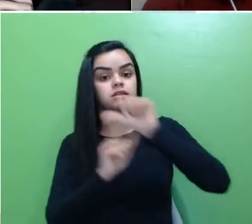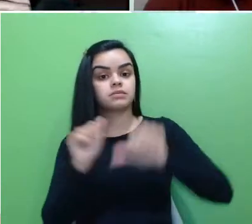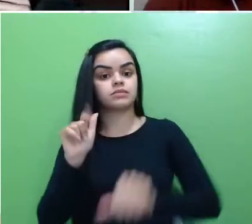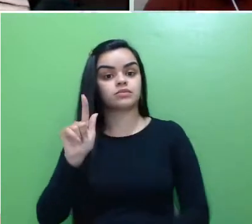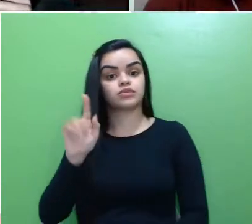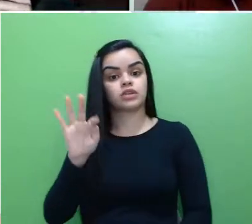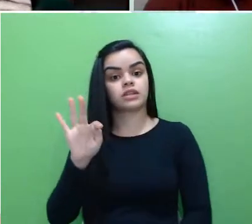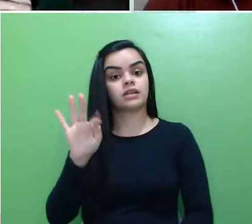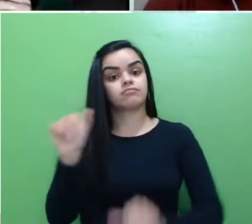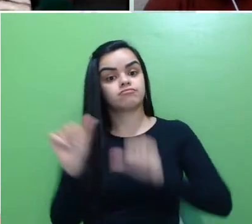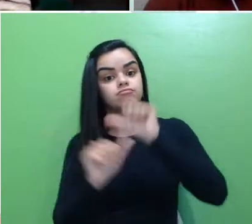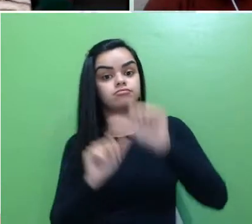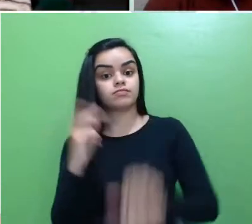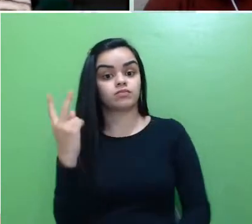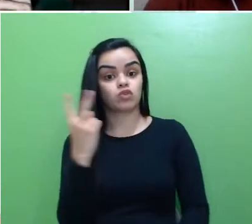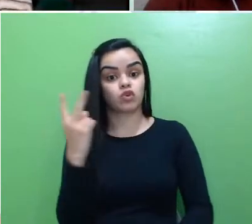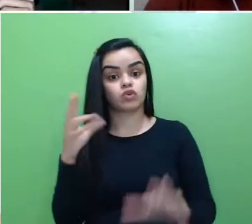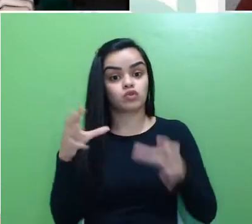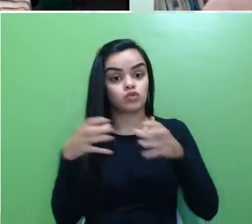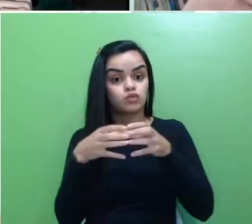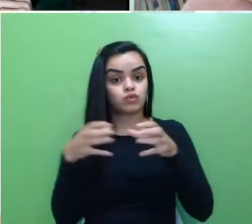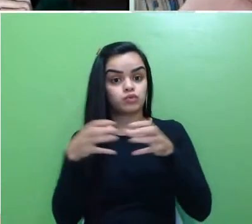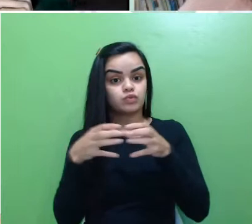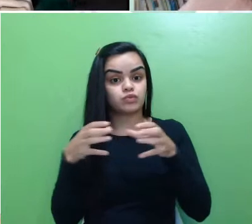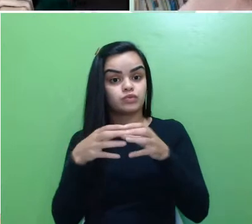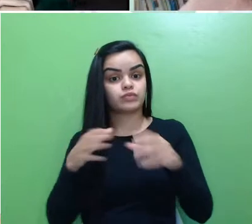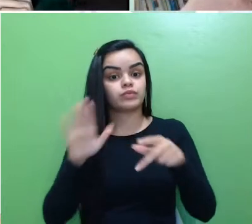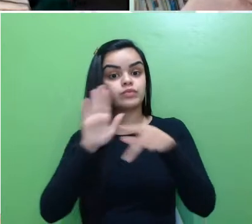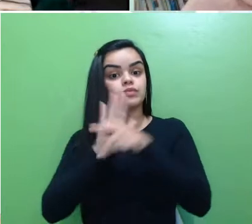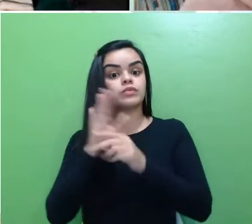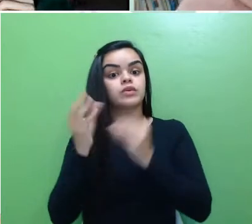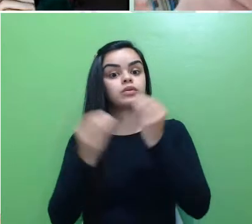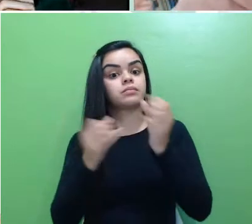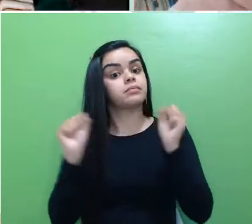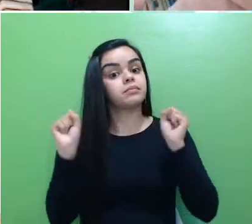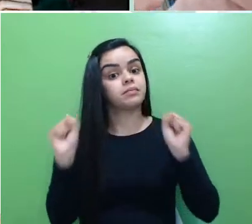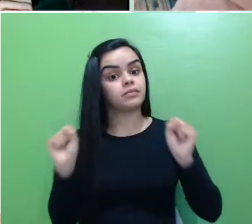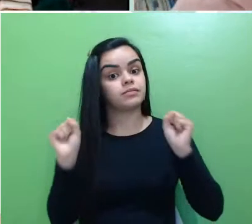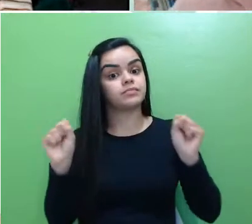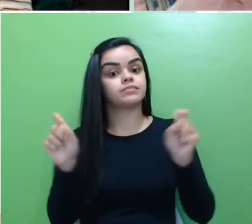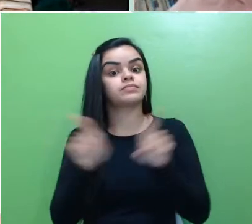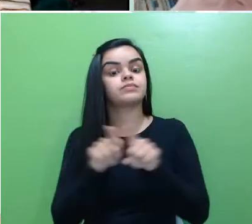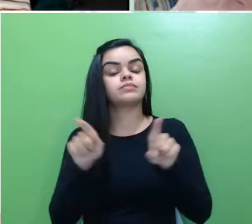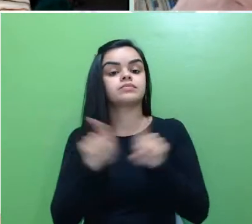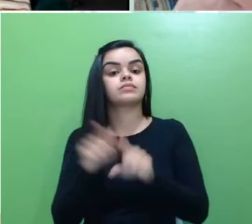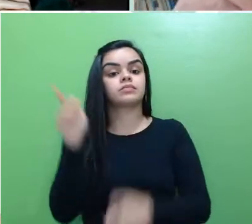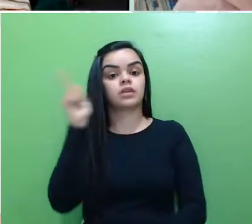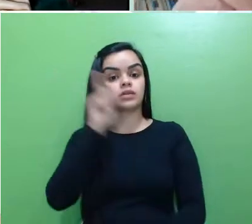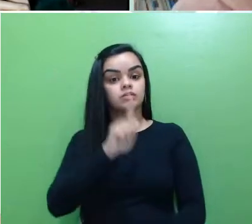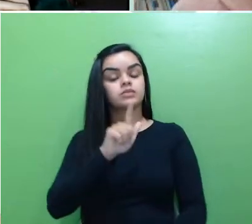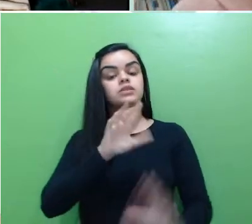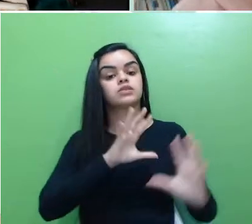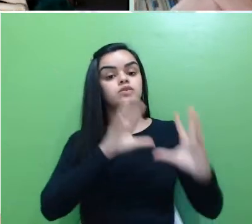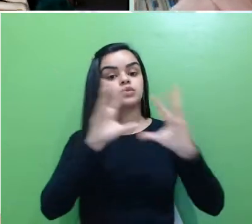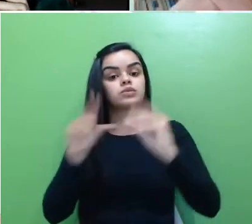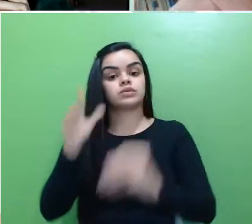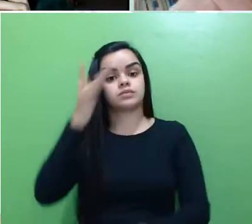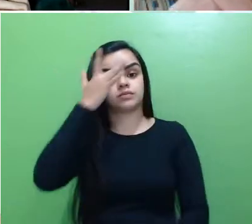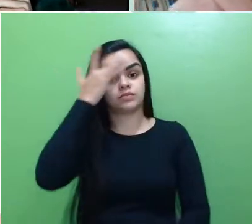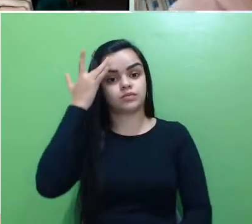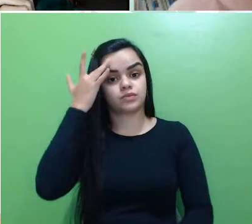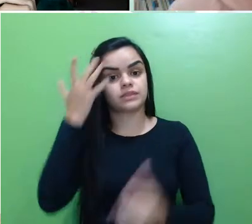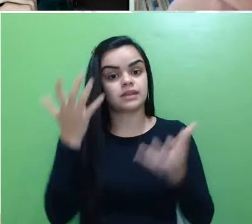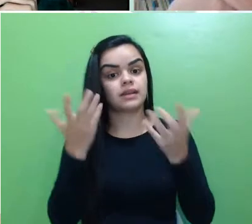em dois grupos pelo volume, né, para que possa acomodar todas as pessoas que querem